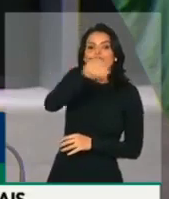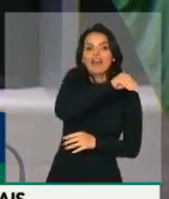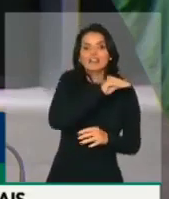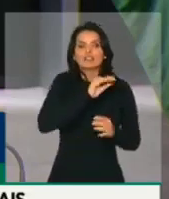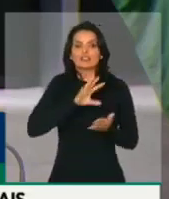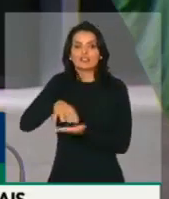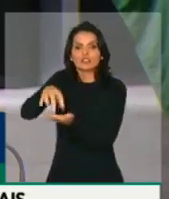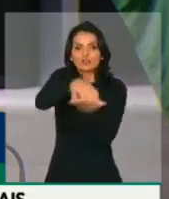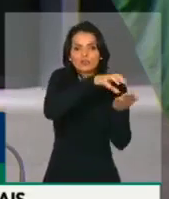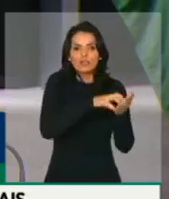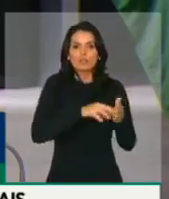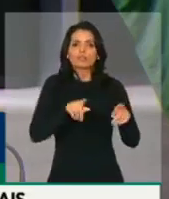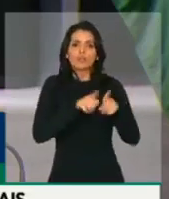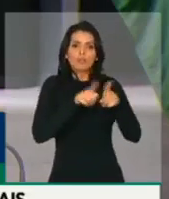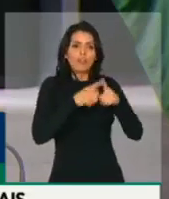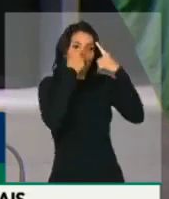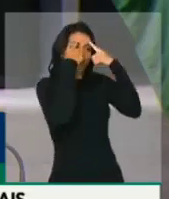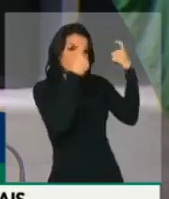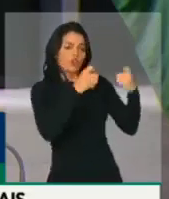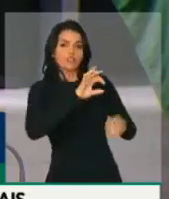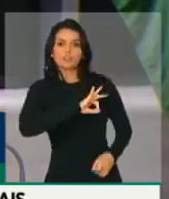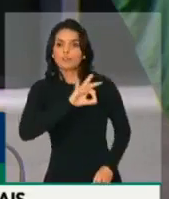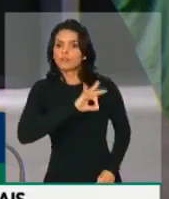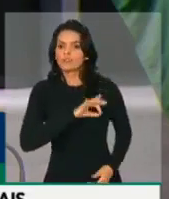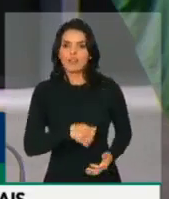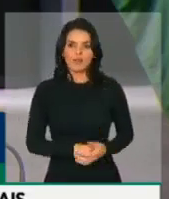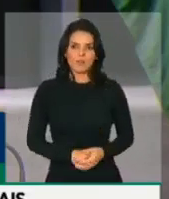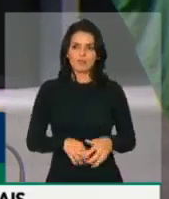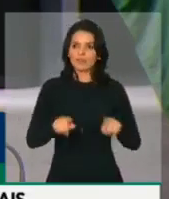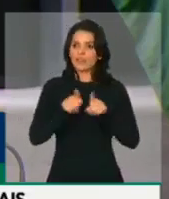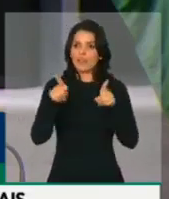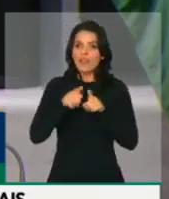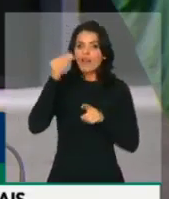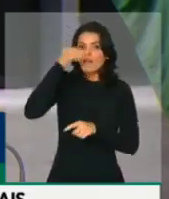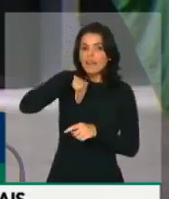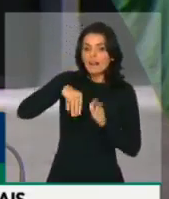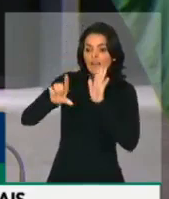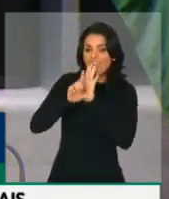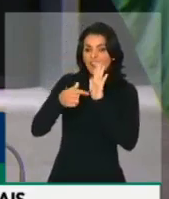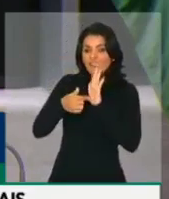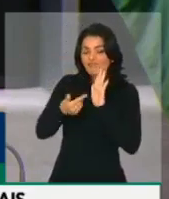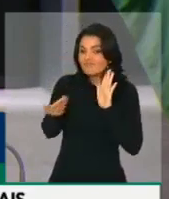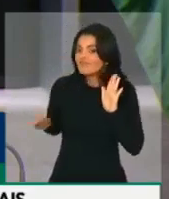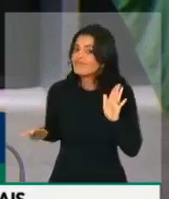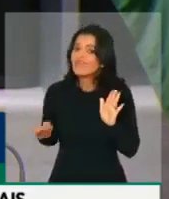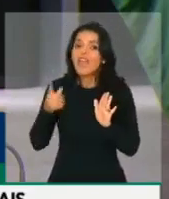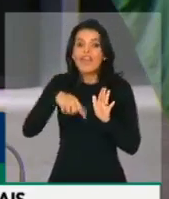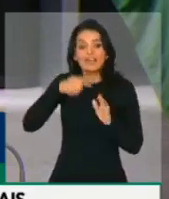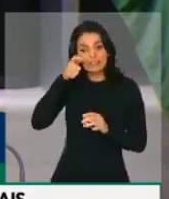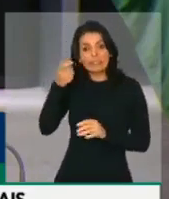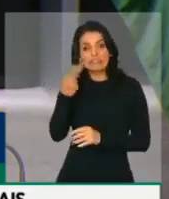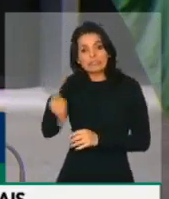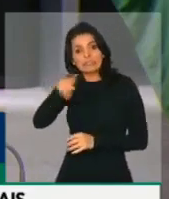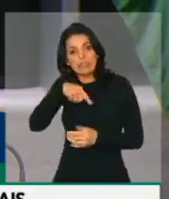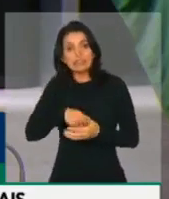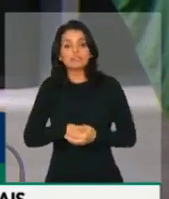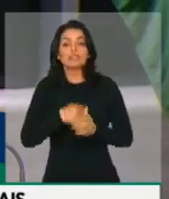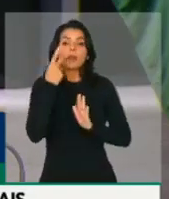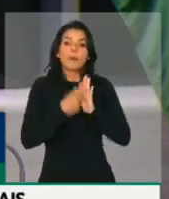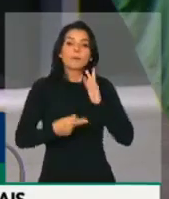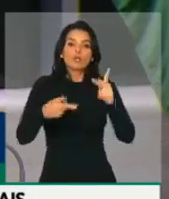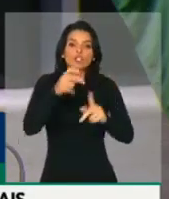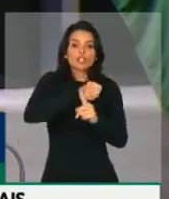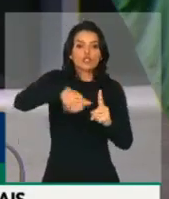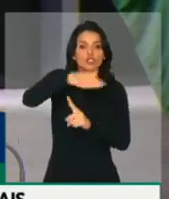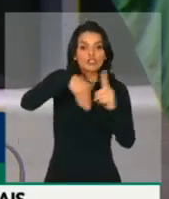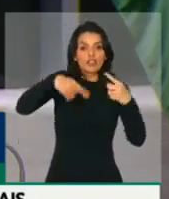violência policial. Que interessa a fragilidade da lei. E isto é um projeto de sociedade que está em disputa no Brasil,